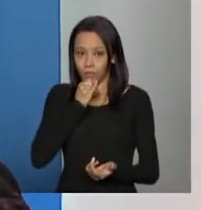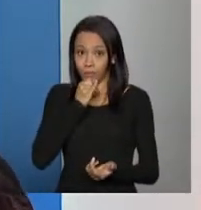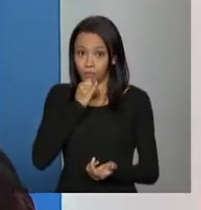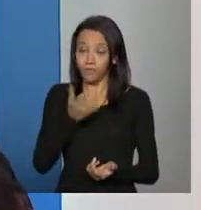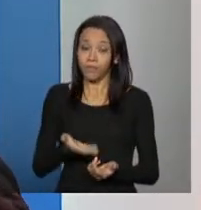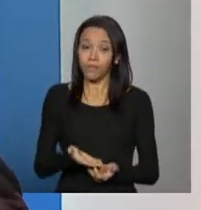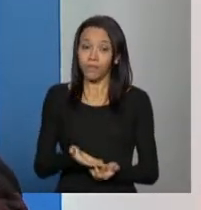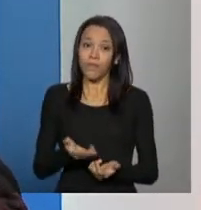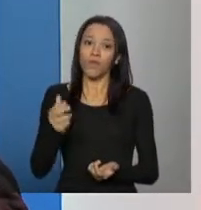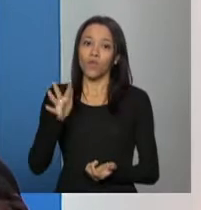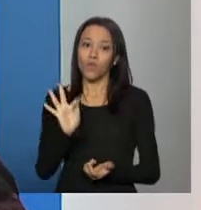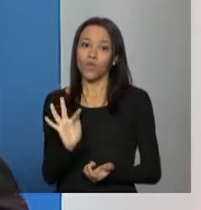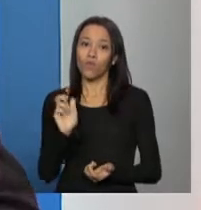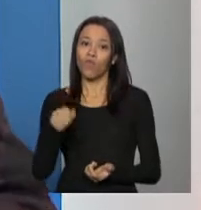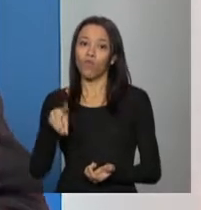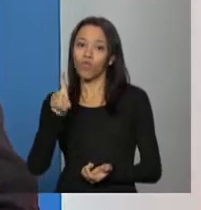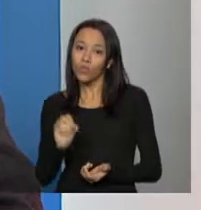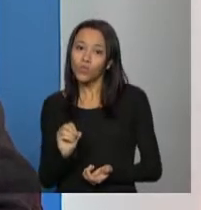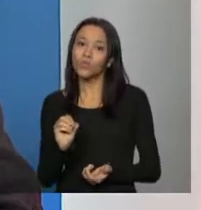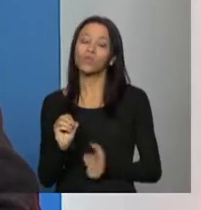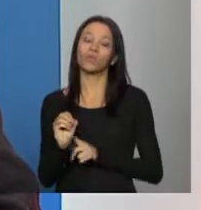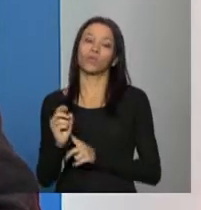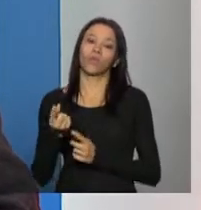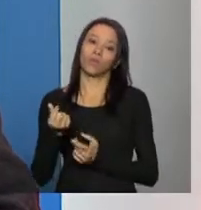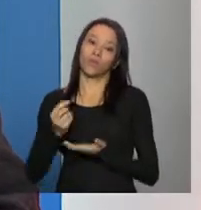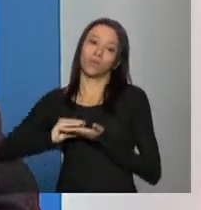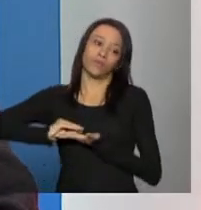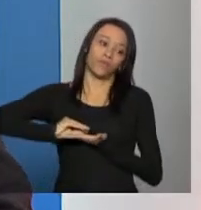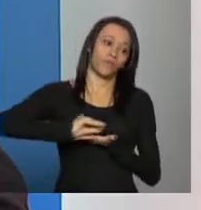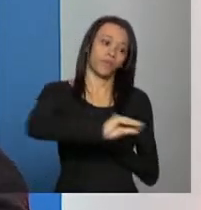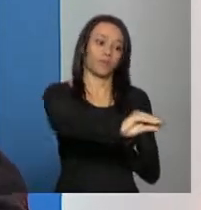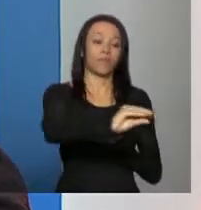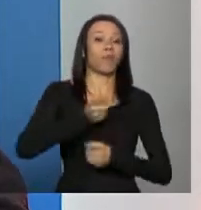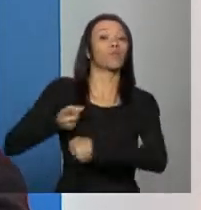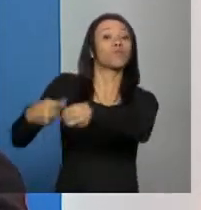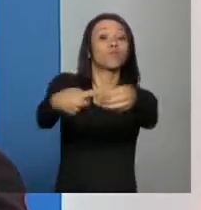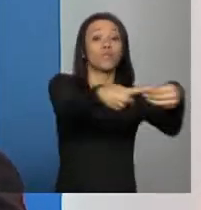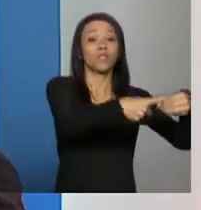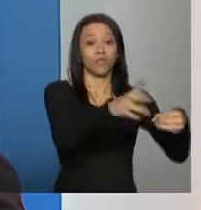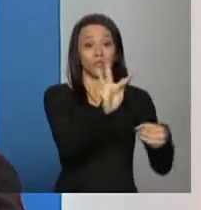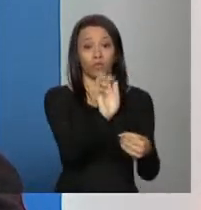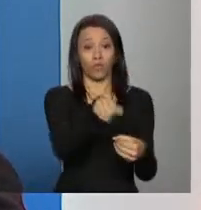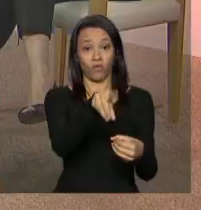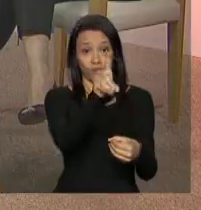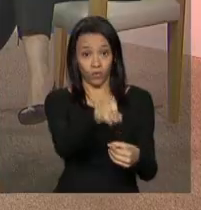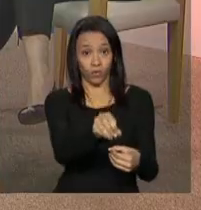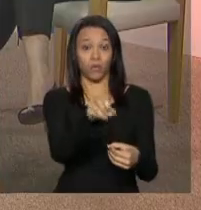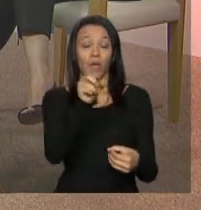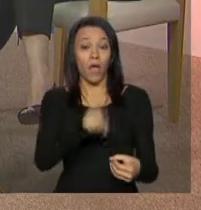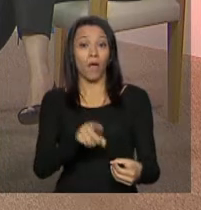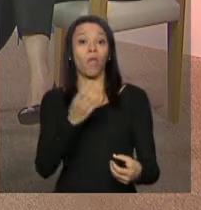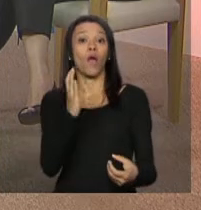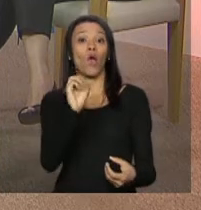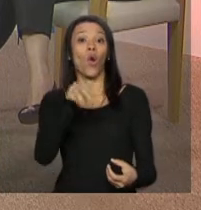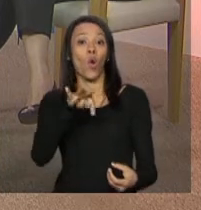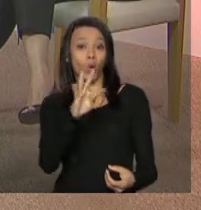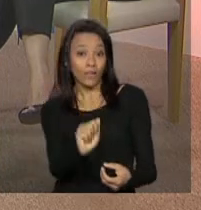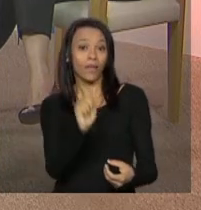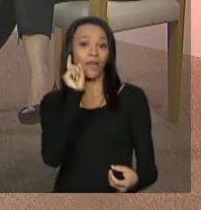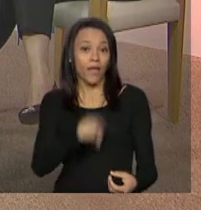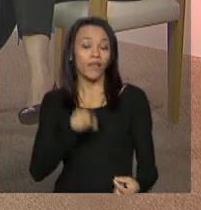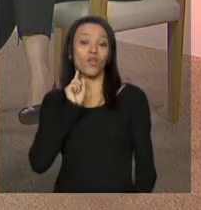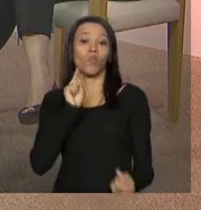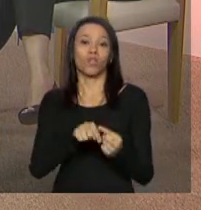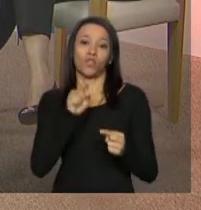meio do fundo nacional para os fundos municipais. Esse recurso entra numa conta corrente que é aberta para essa finalidade.